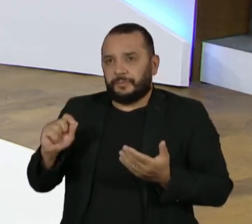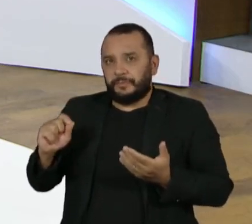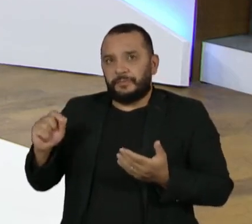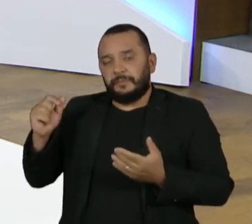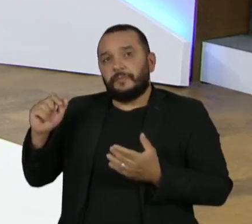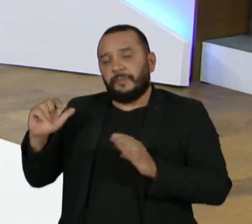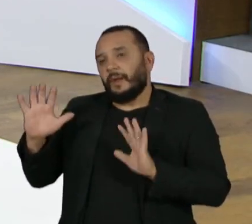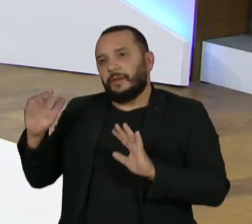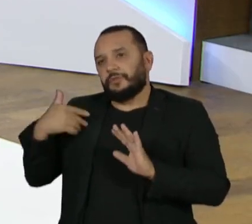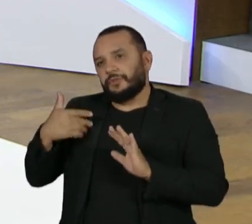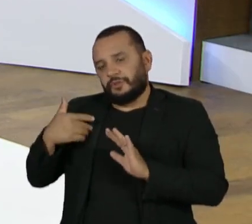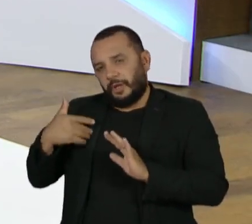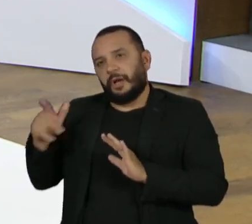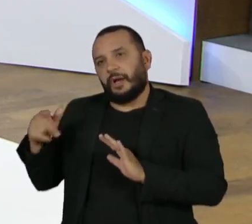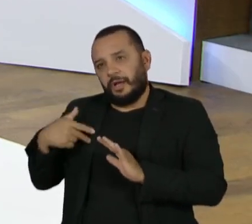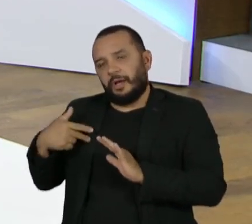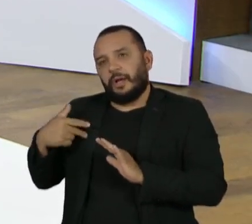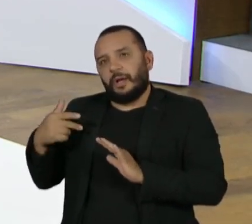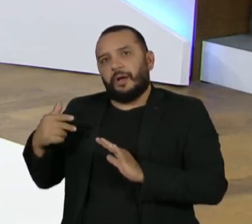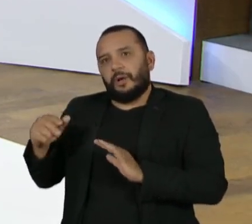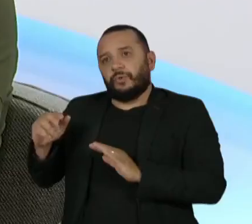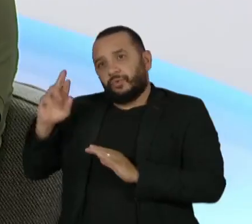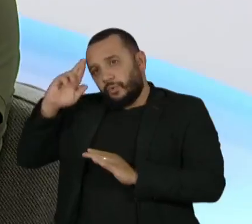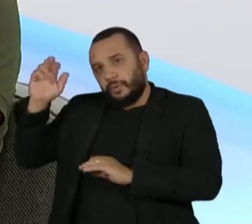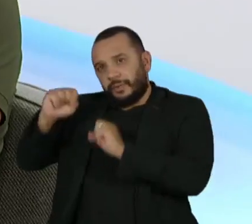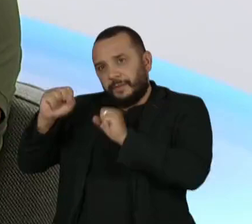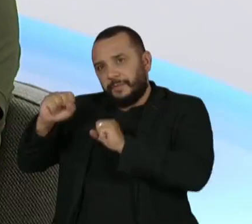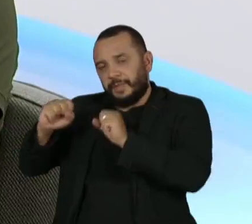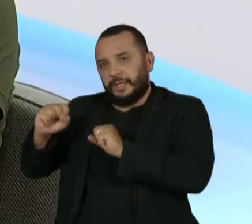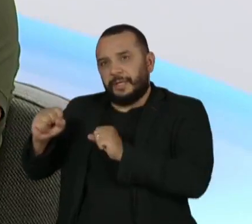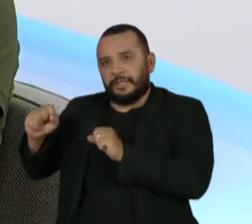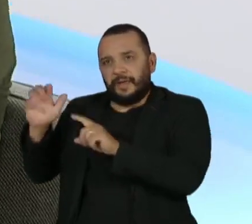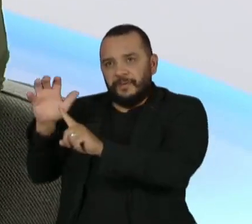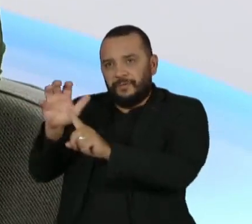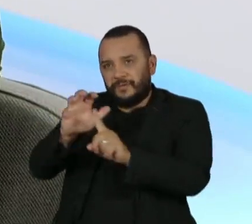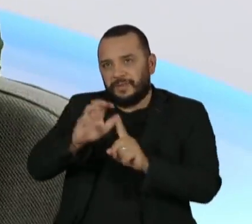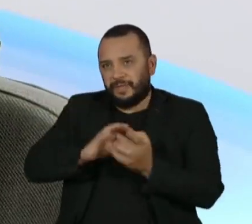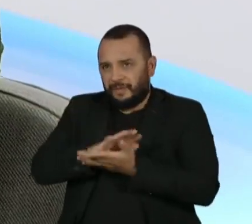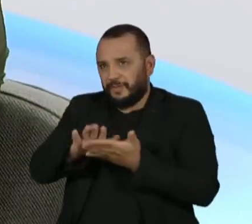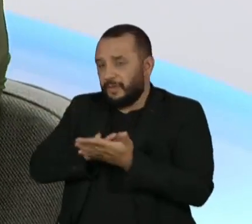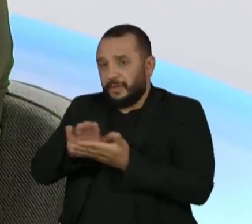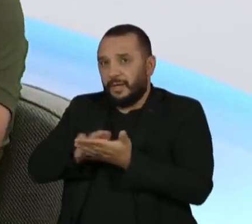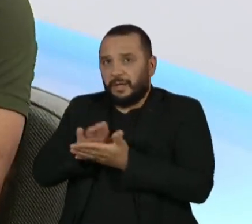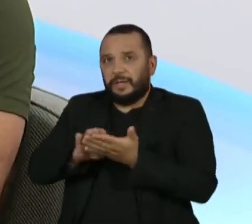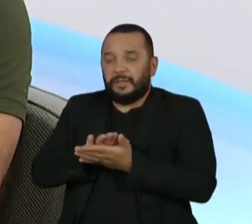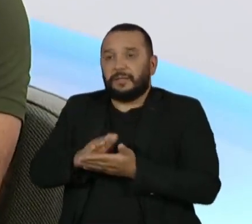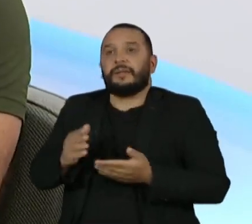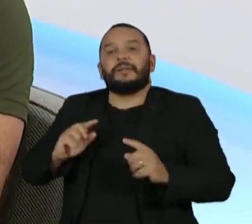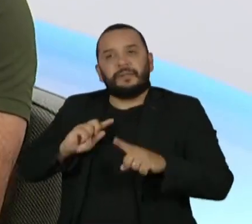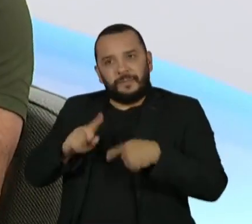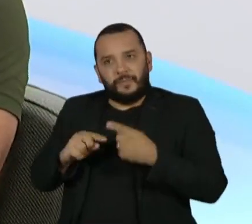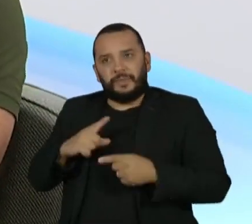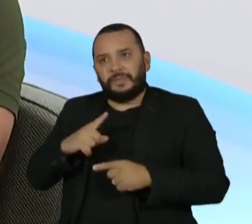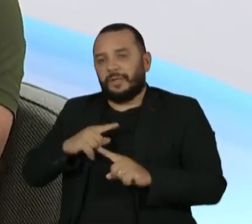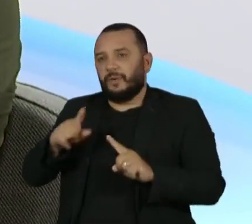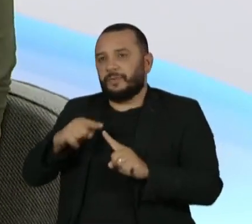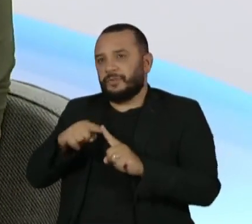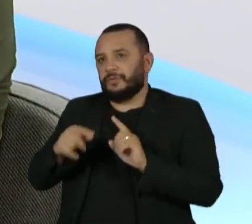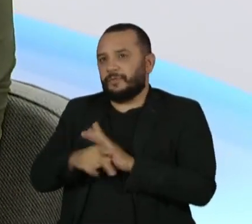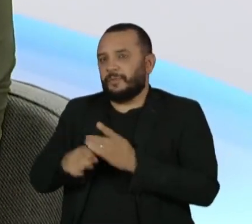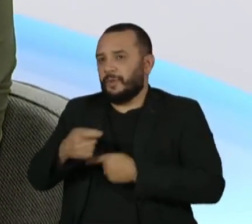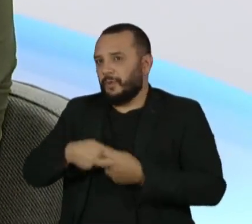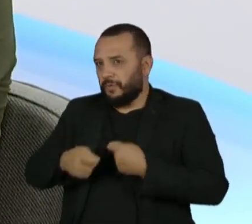interferia na comunidade, nem na minha visão de mundo. Eu via o que eu queria. Mas aí entrou o objetivo econômico da rede social e os